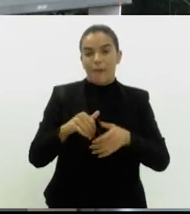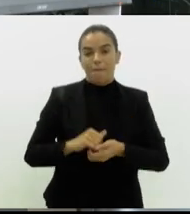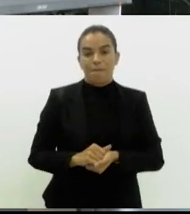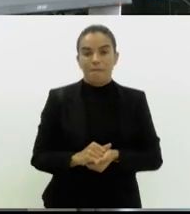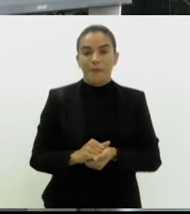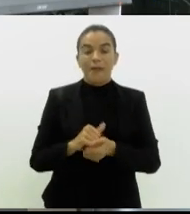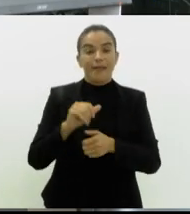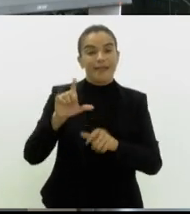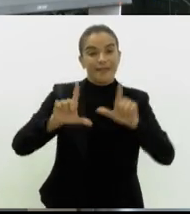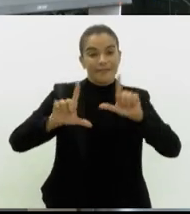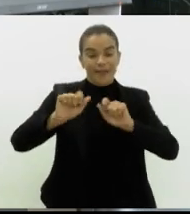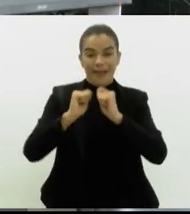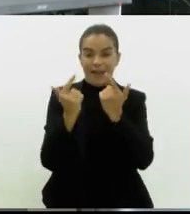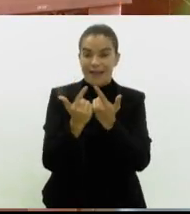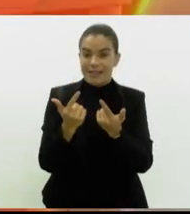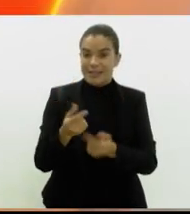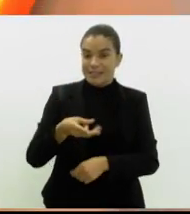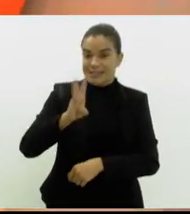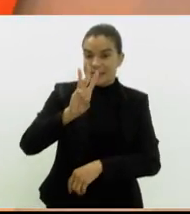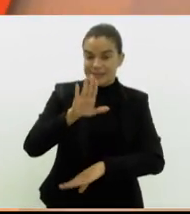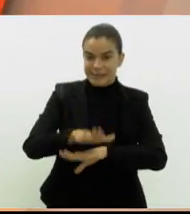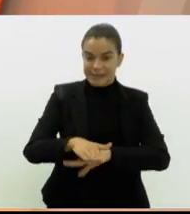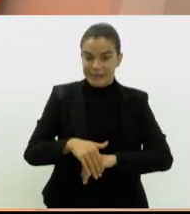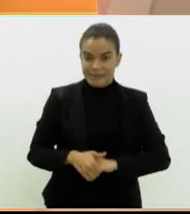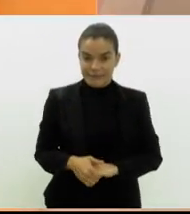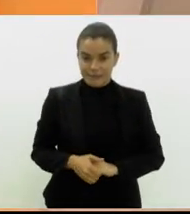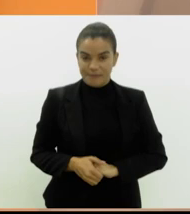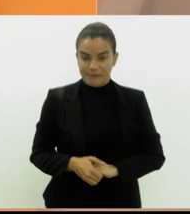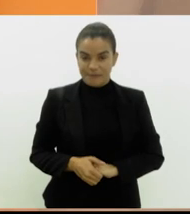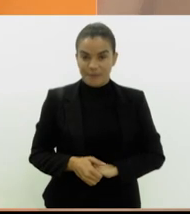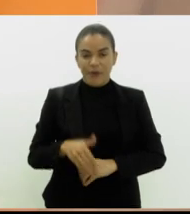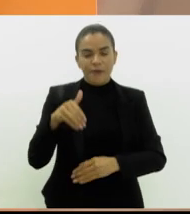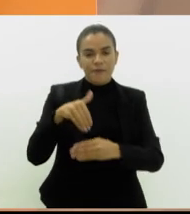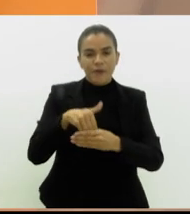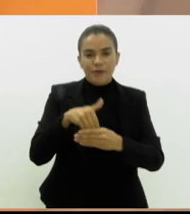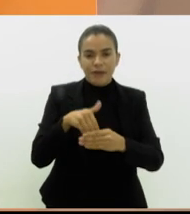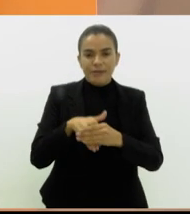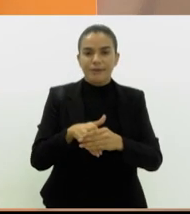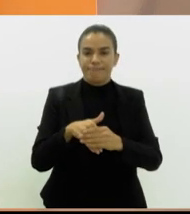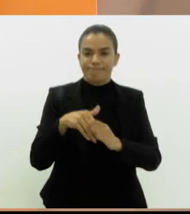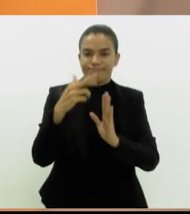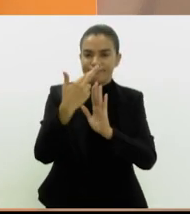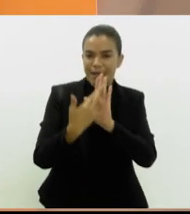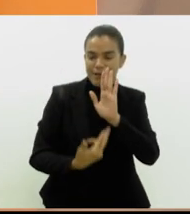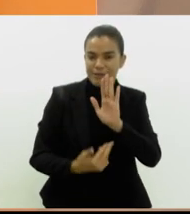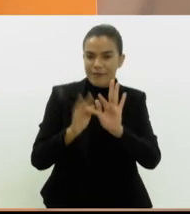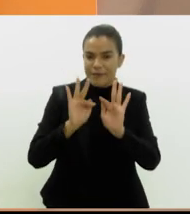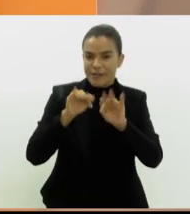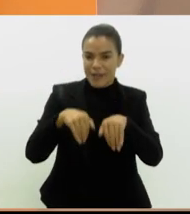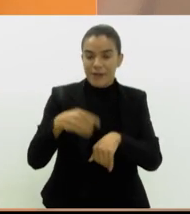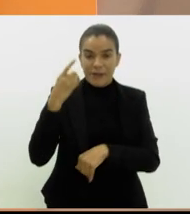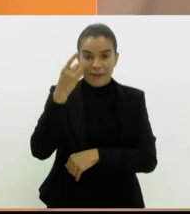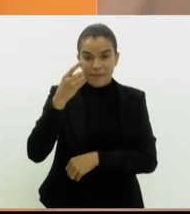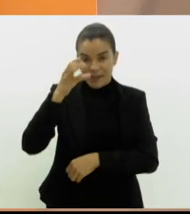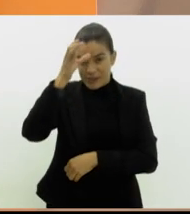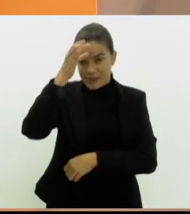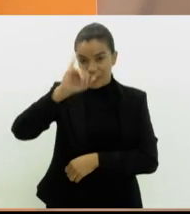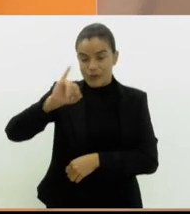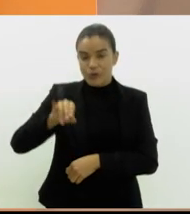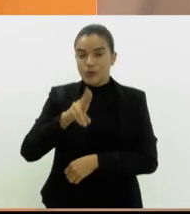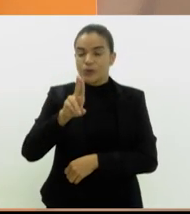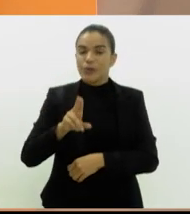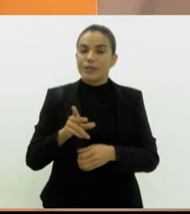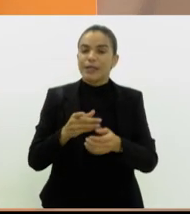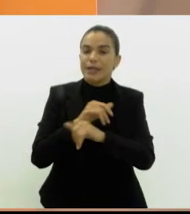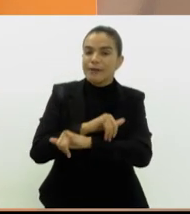Alerja a partir das 3 da tarde. Em votação, a redação final do projeto da deputada Tia Ju que cria